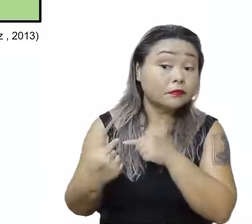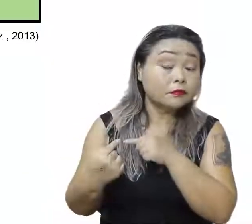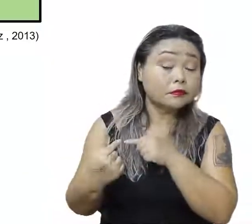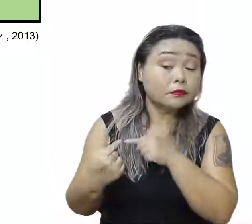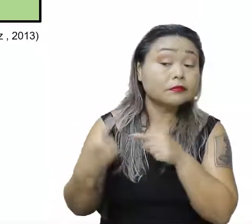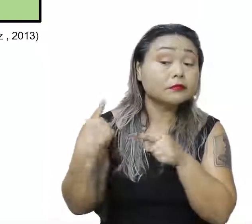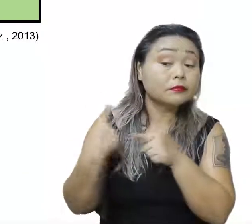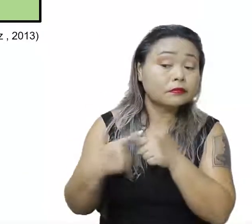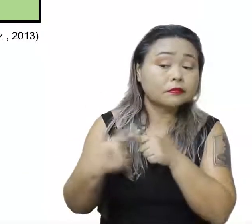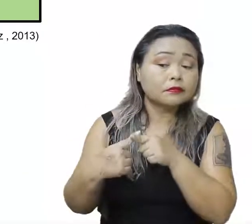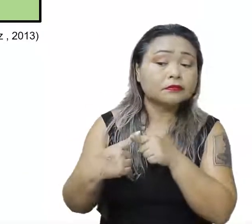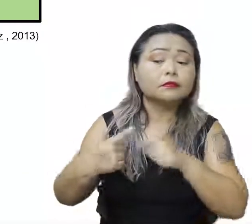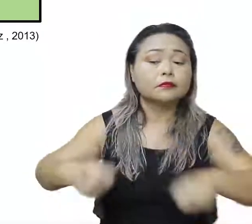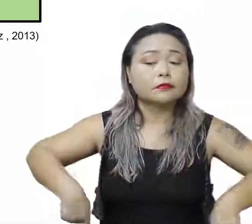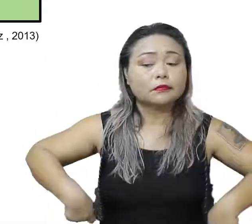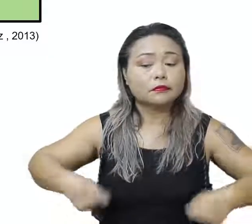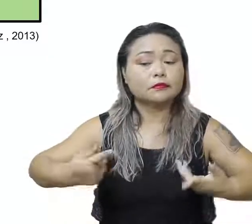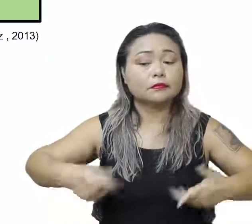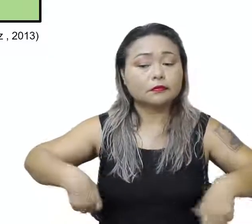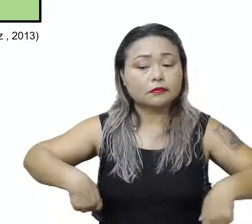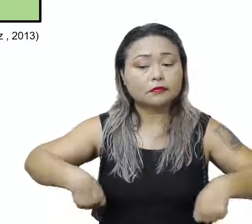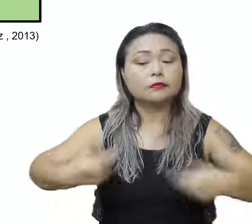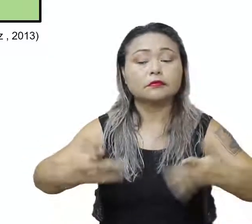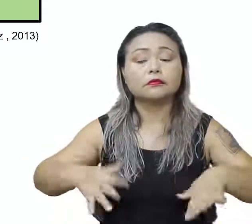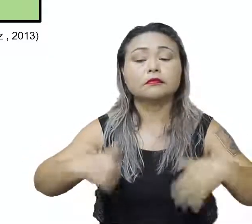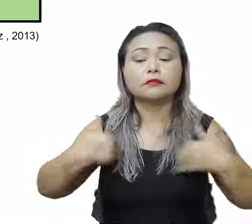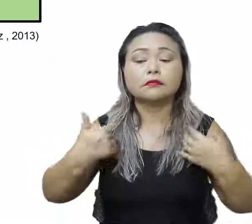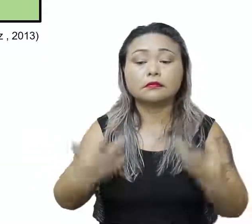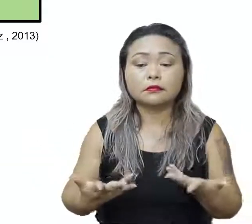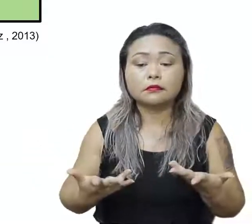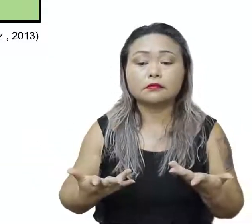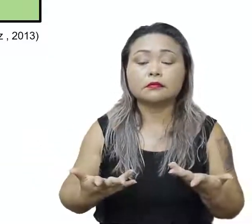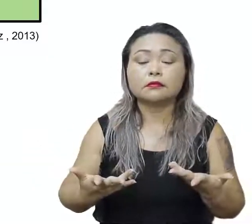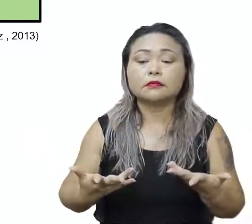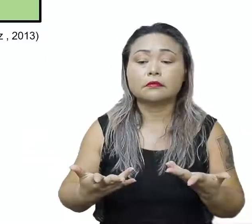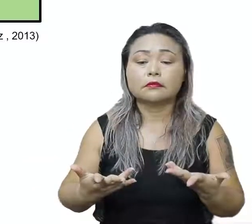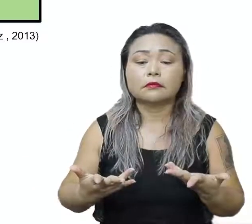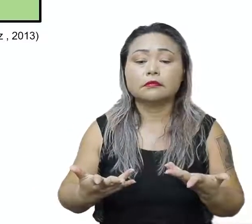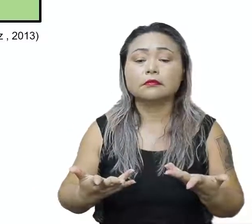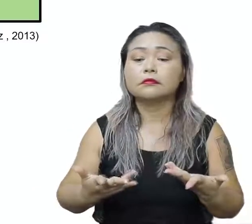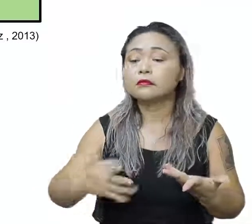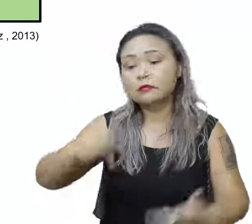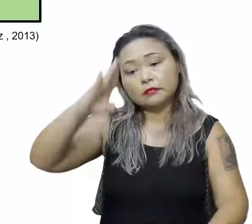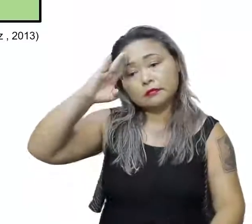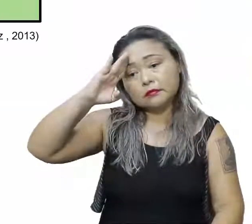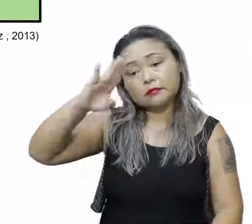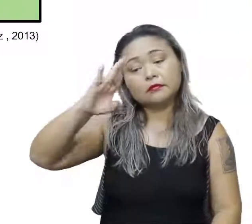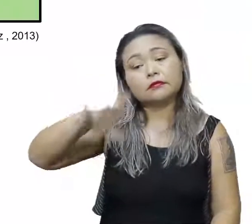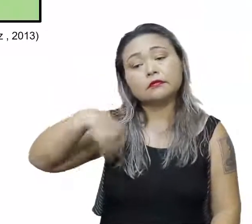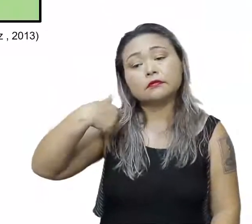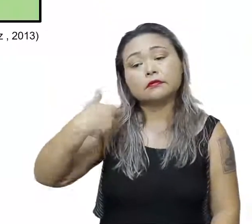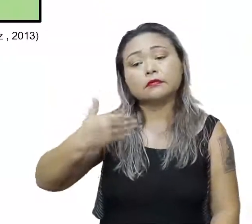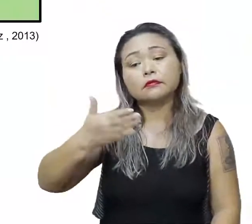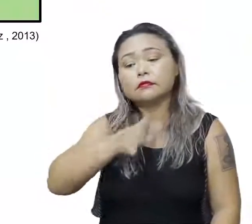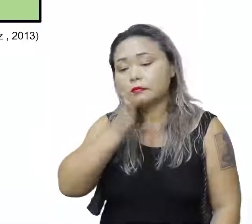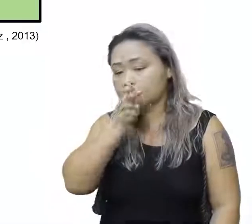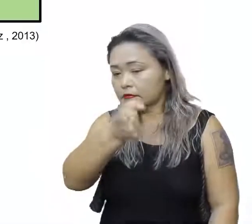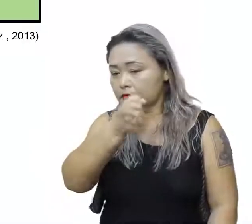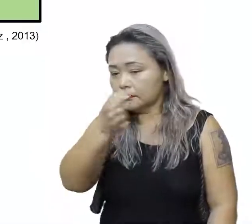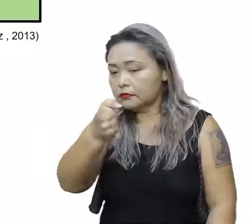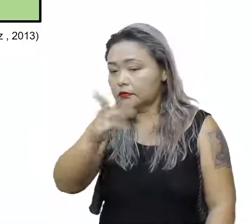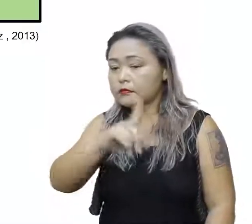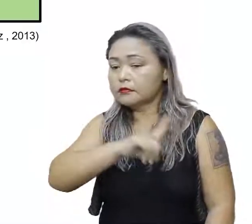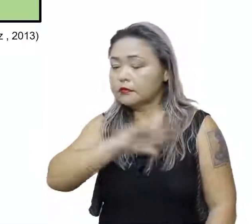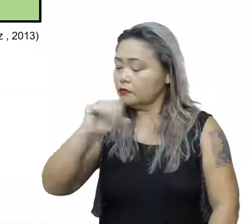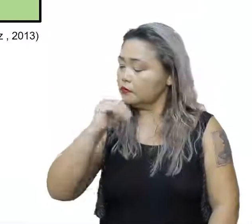Do consumo, tá? Esse consumo, principalmente, daqueles que têm um